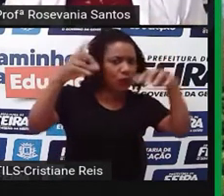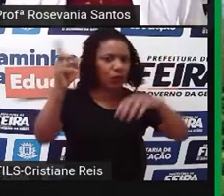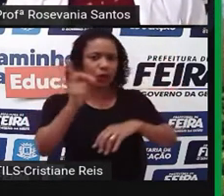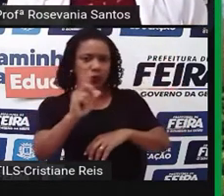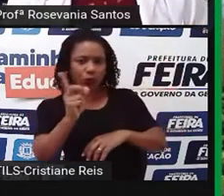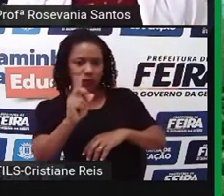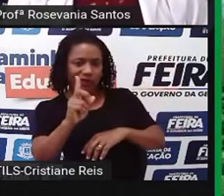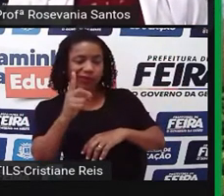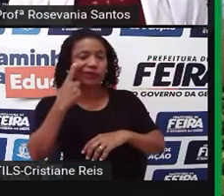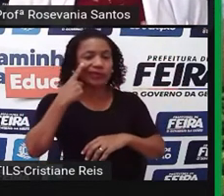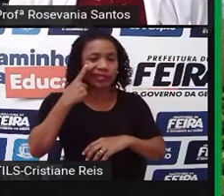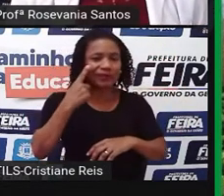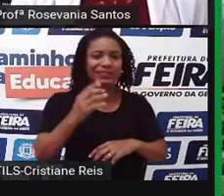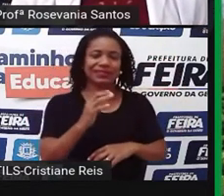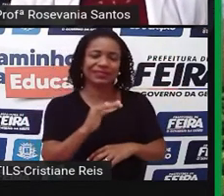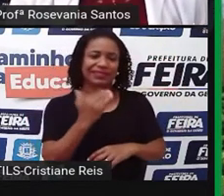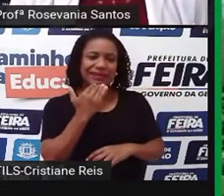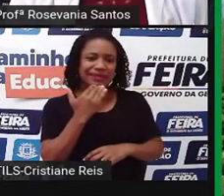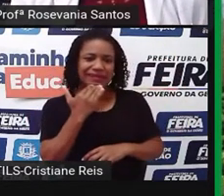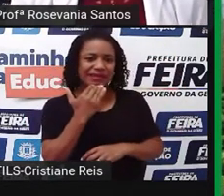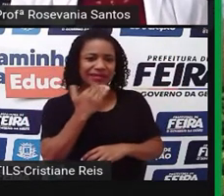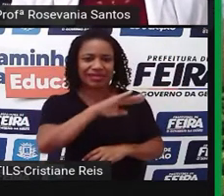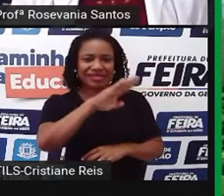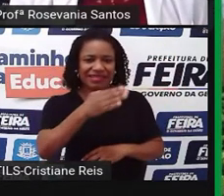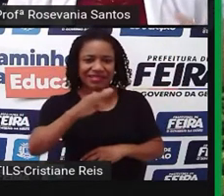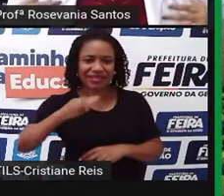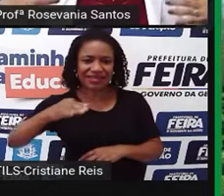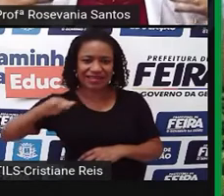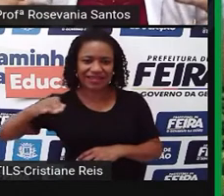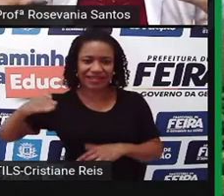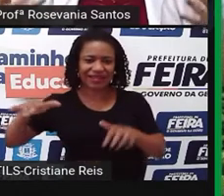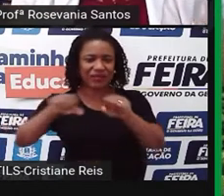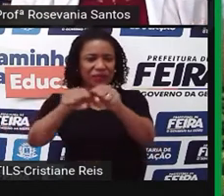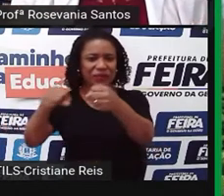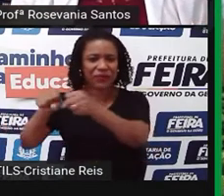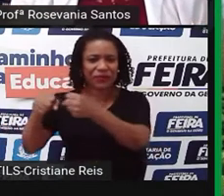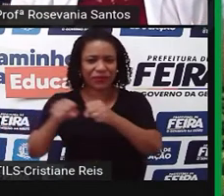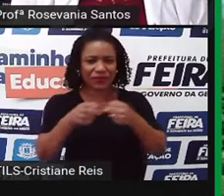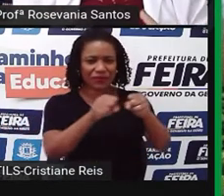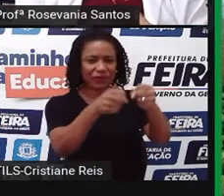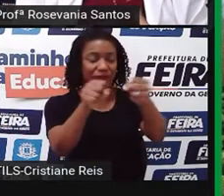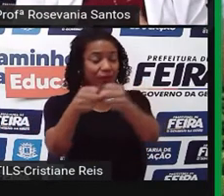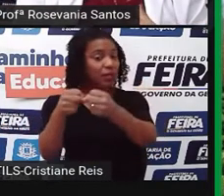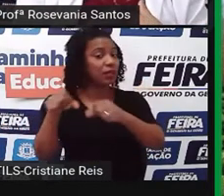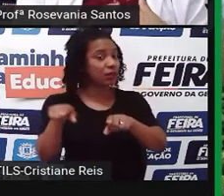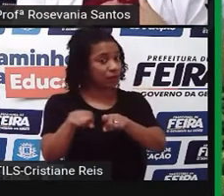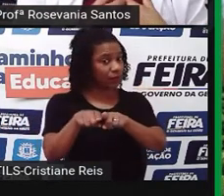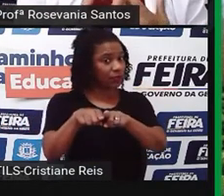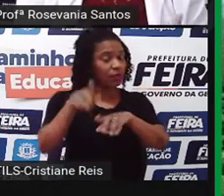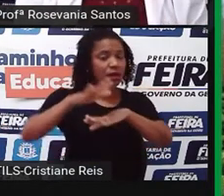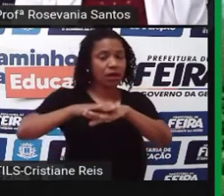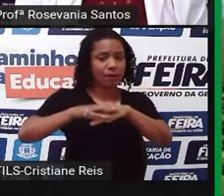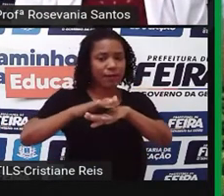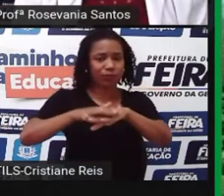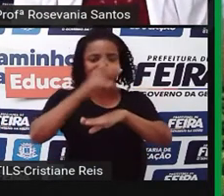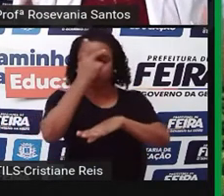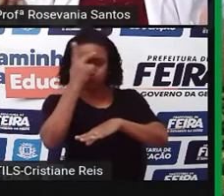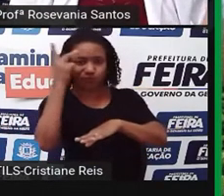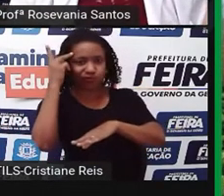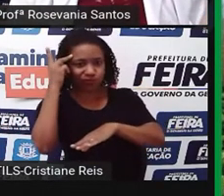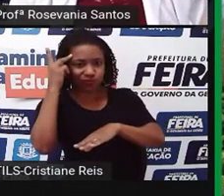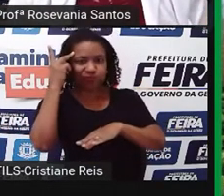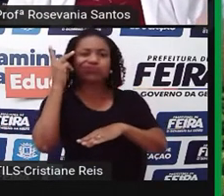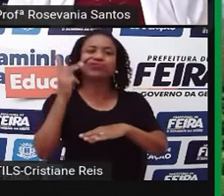degradação ambiental. E isso a gente também percebe quando a ação humana ali naquele espaço é muito grande,